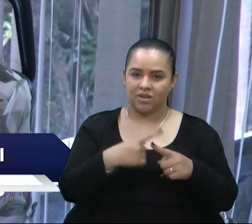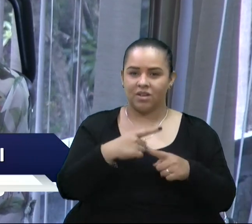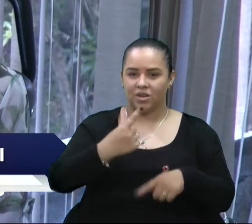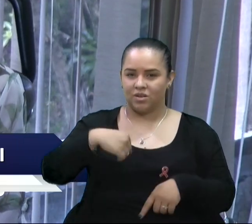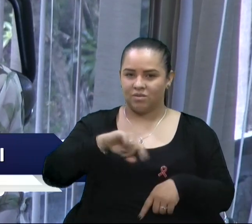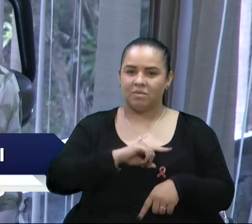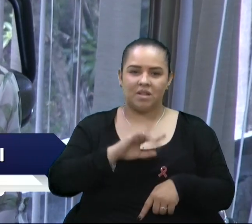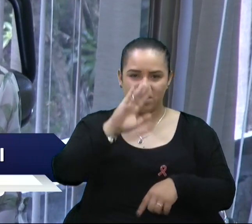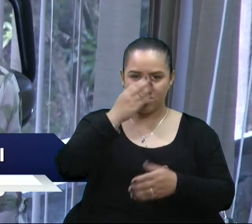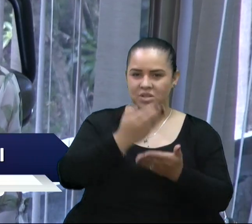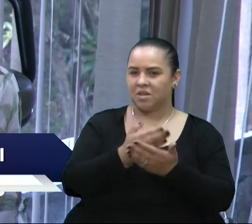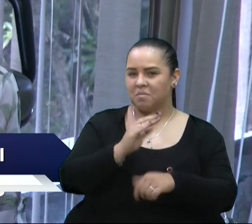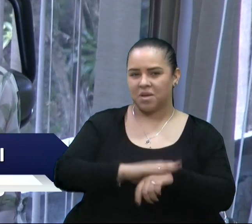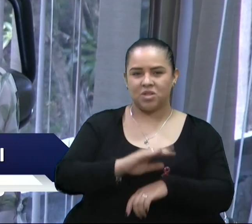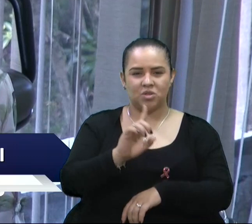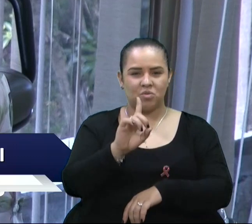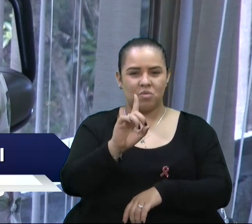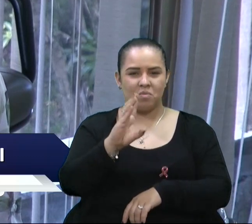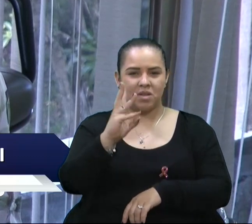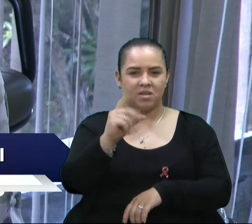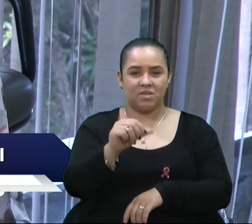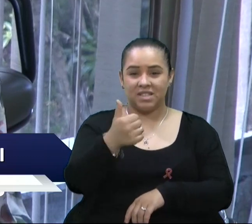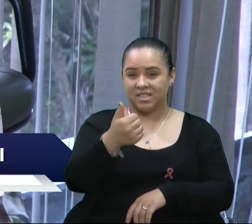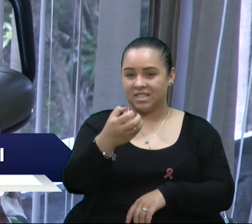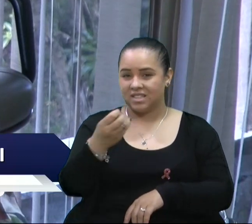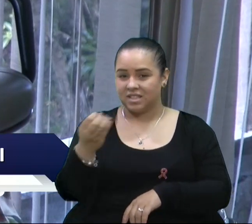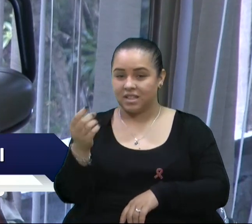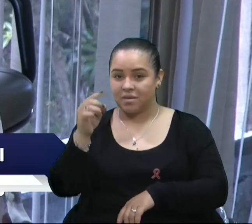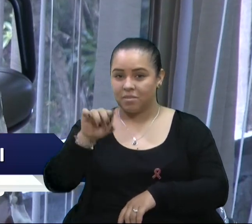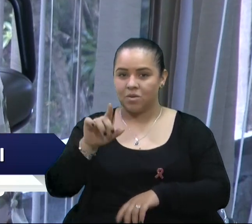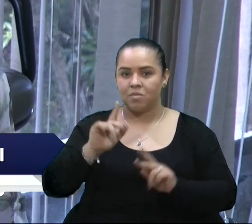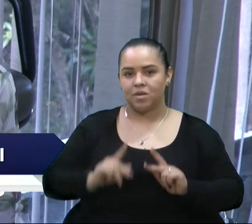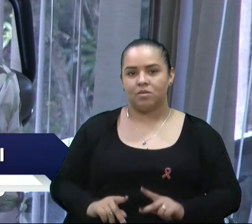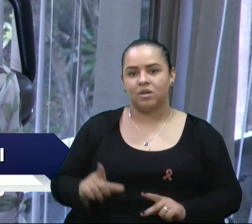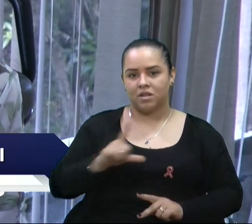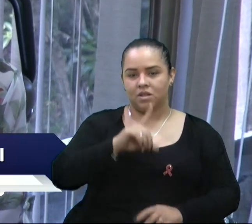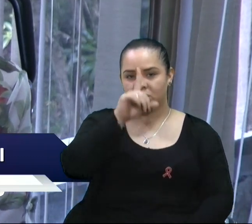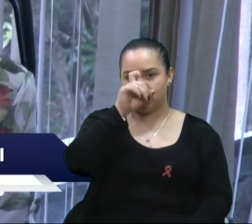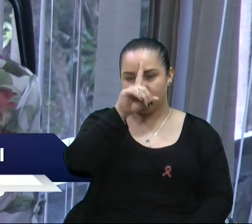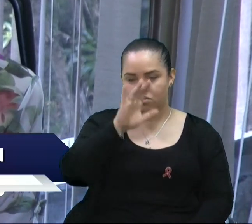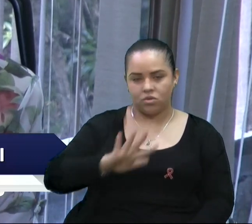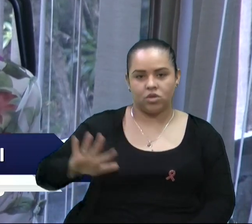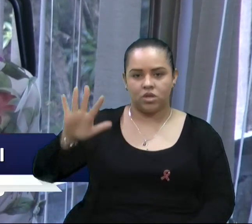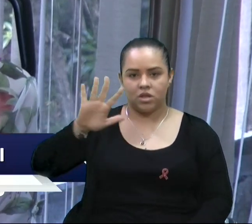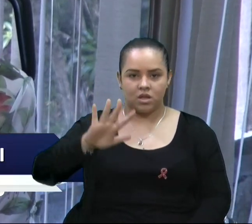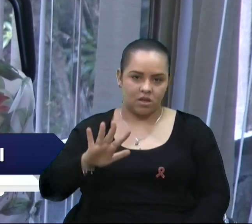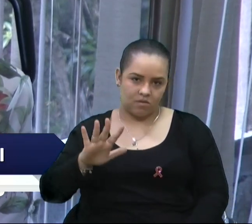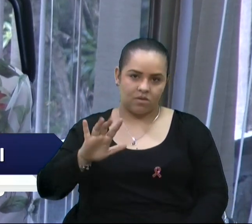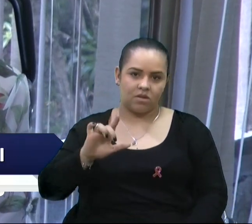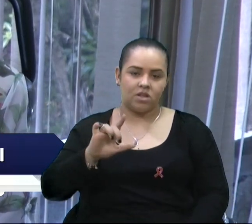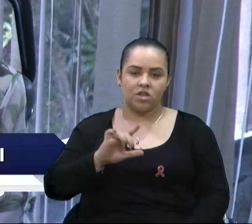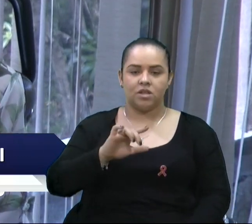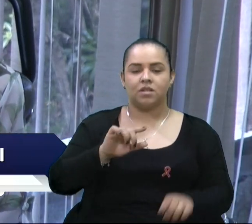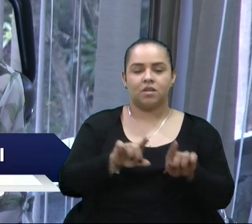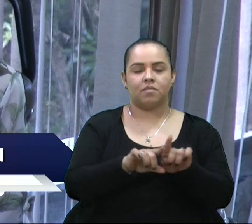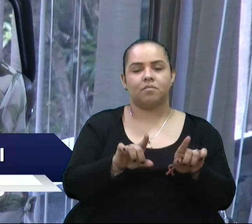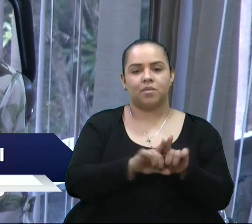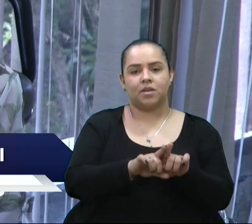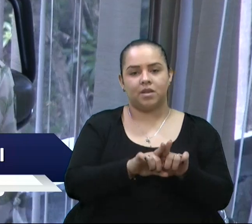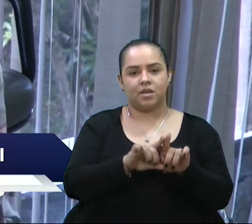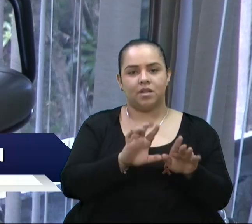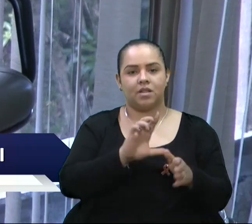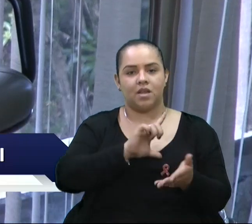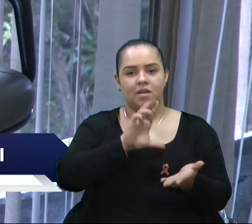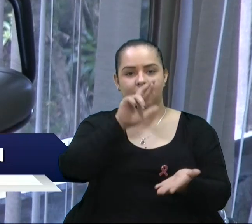tranquilamente mais de um milhão e seiscentas mil pessoas que têm no Pompeia e no geral a sua referência para alta complexidade,